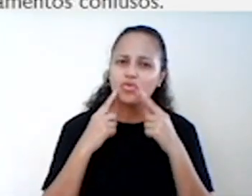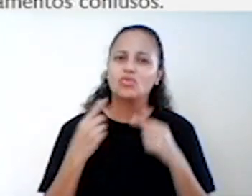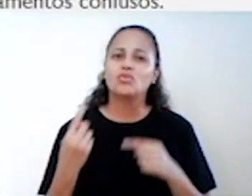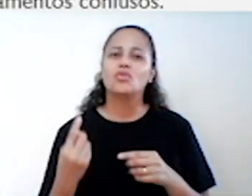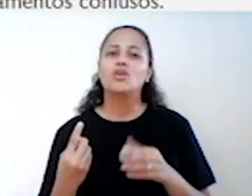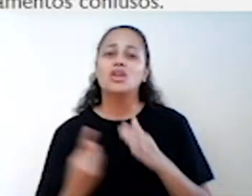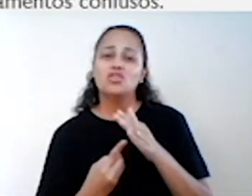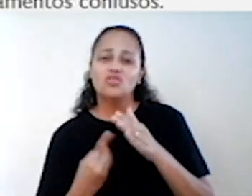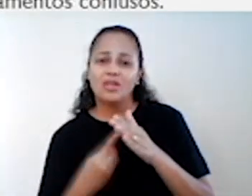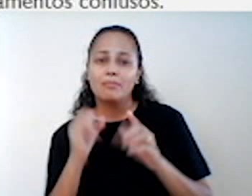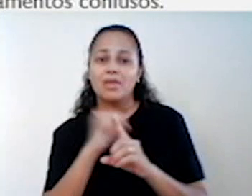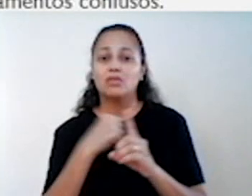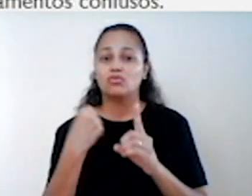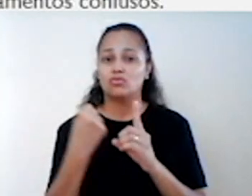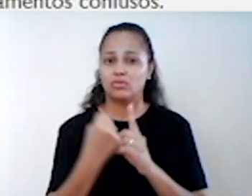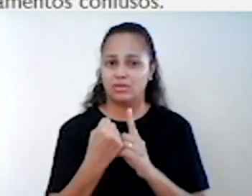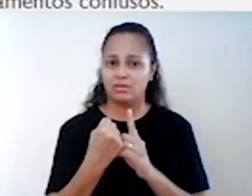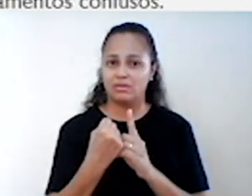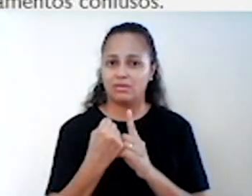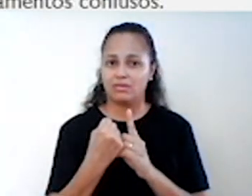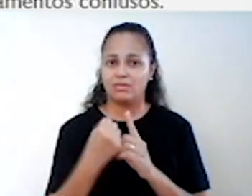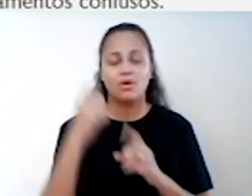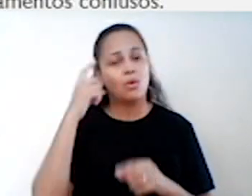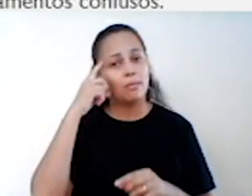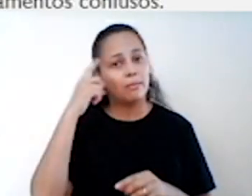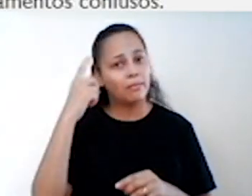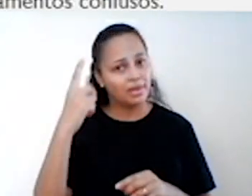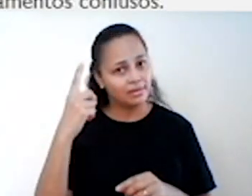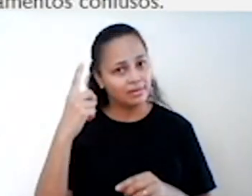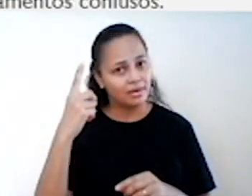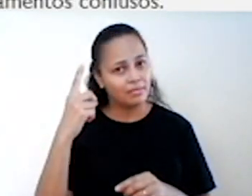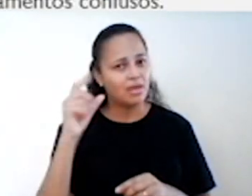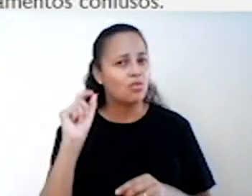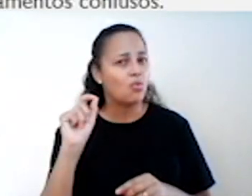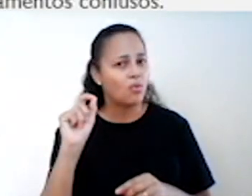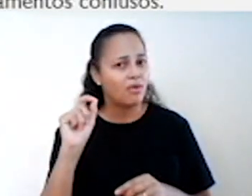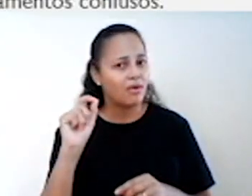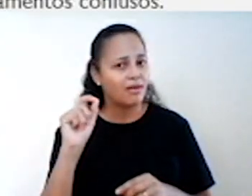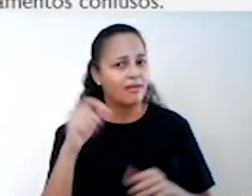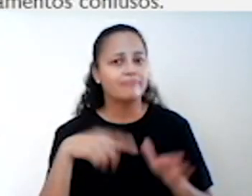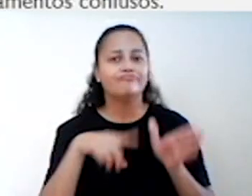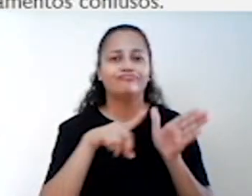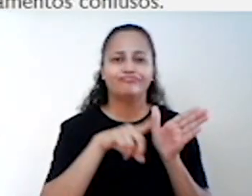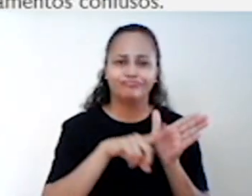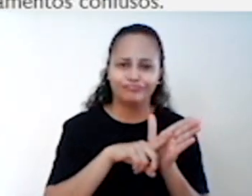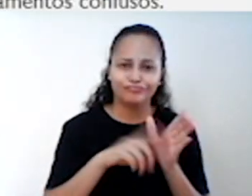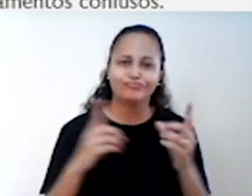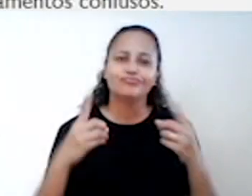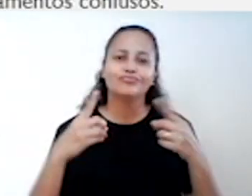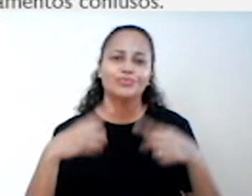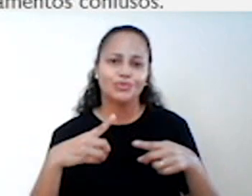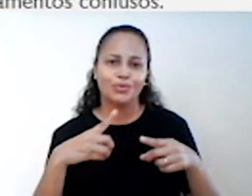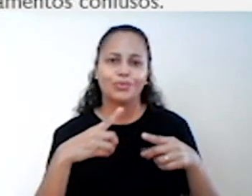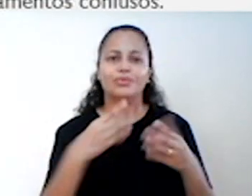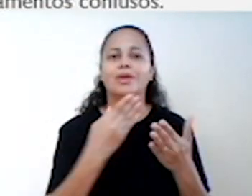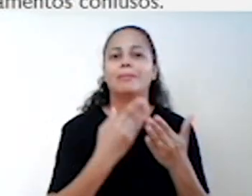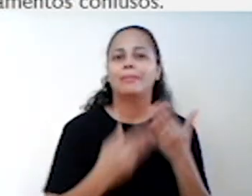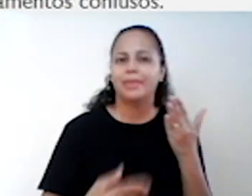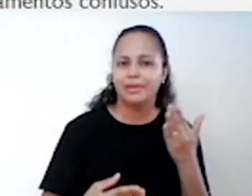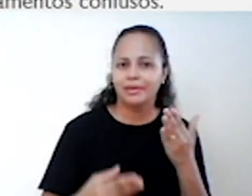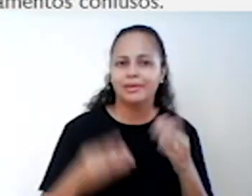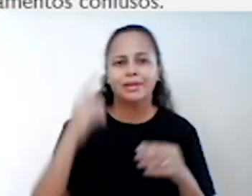social, agitação, entre outros. Pensamentos comuns são de negação contra a perda e